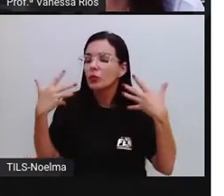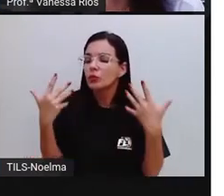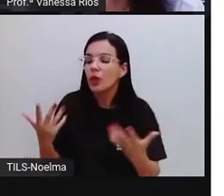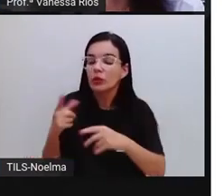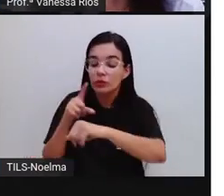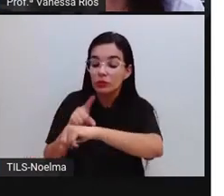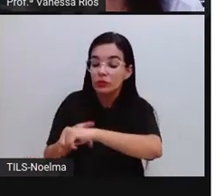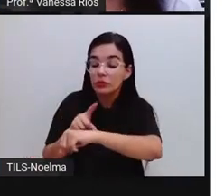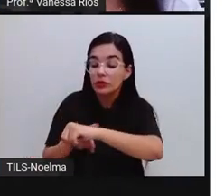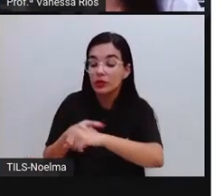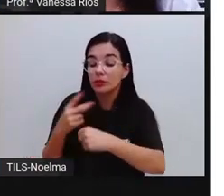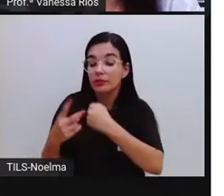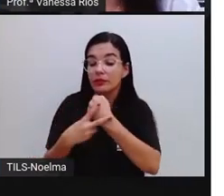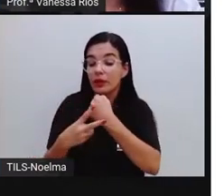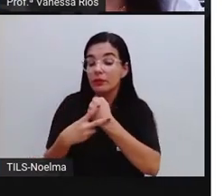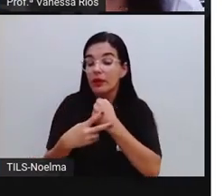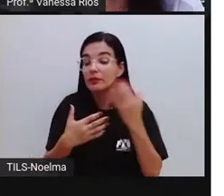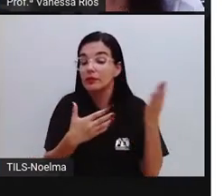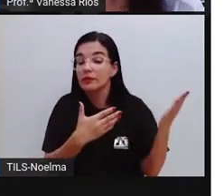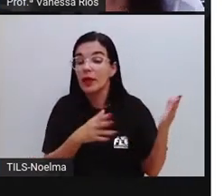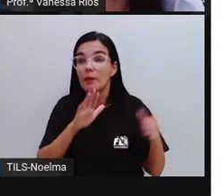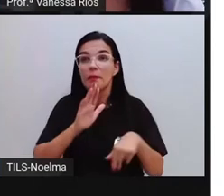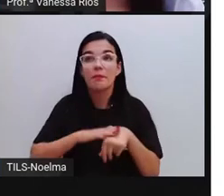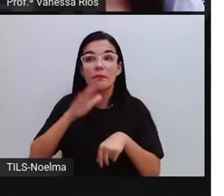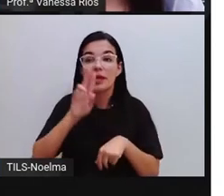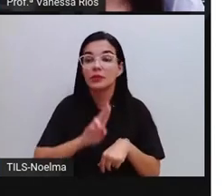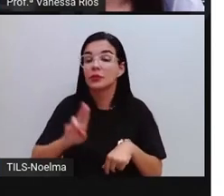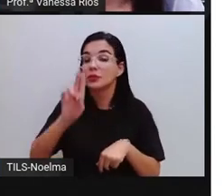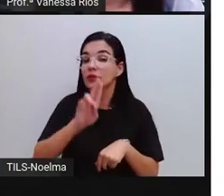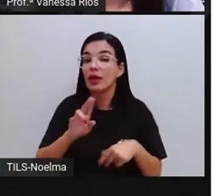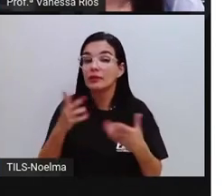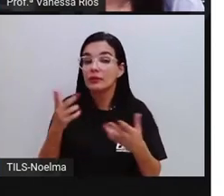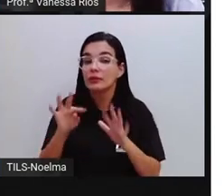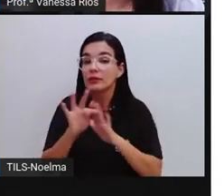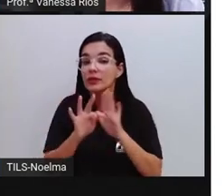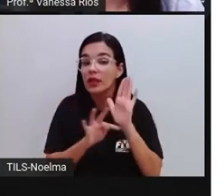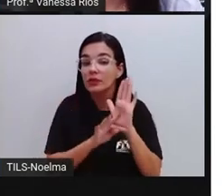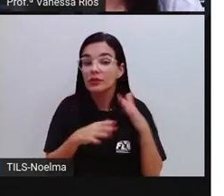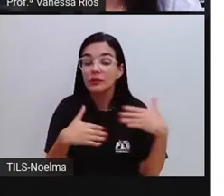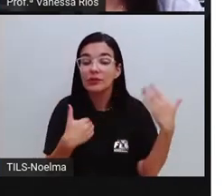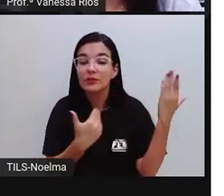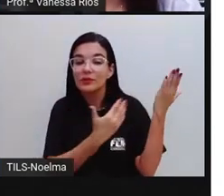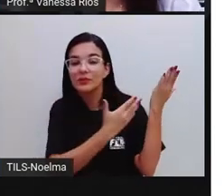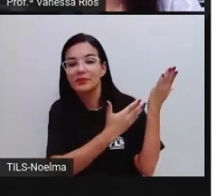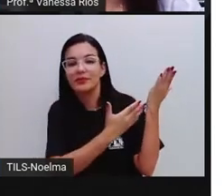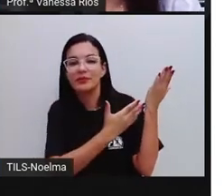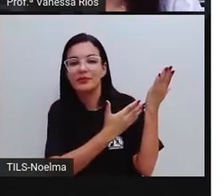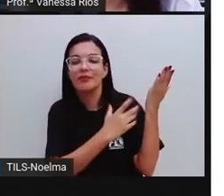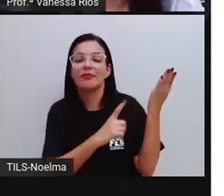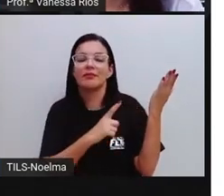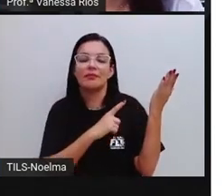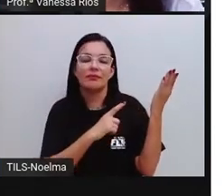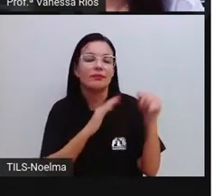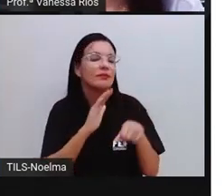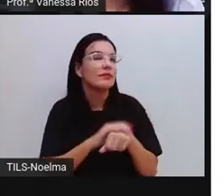que tempo verbal foi mais usado pelo narrador? A gente já consegue observar que é o tempo